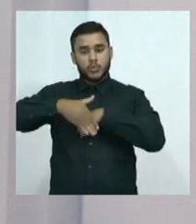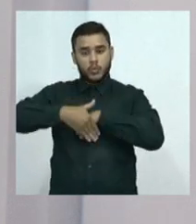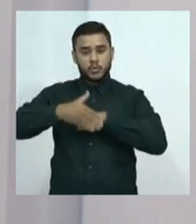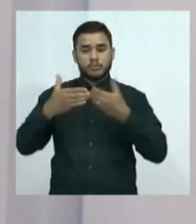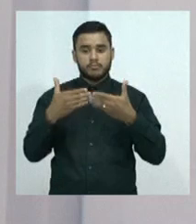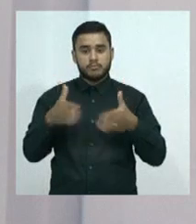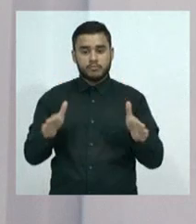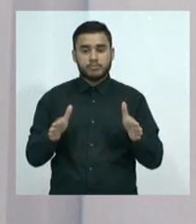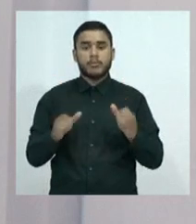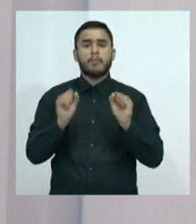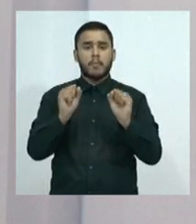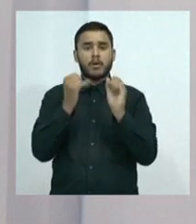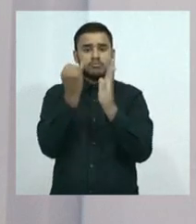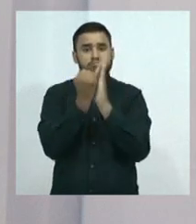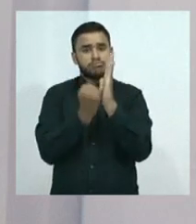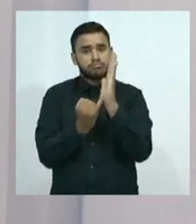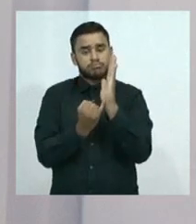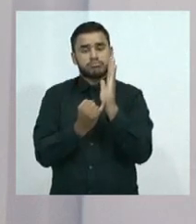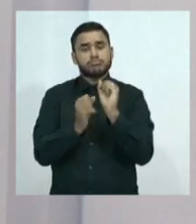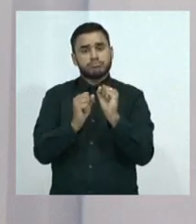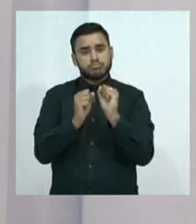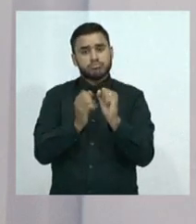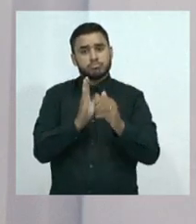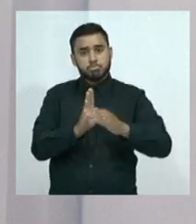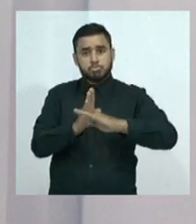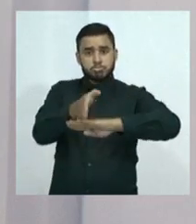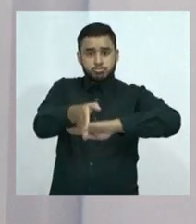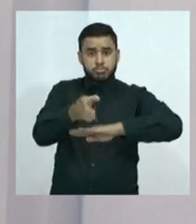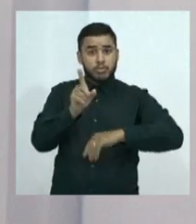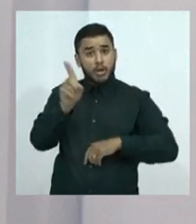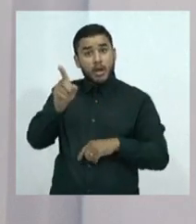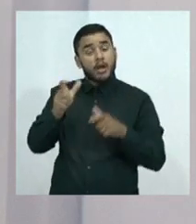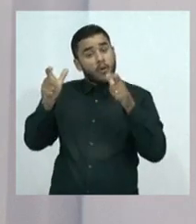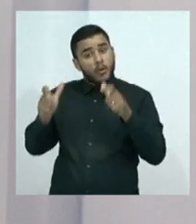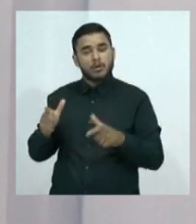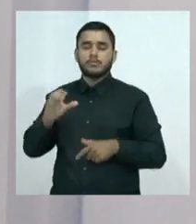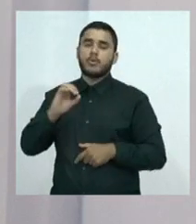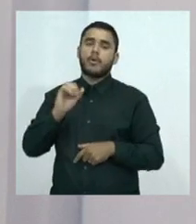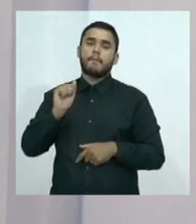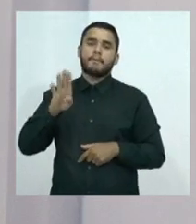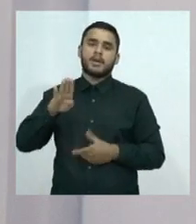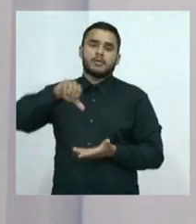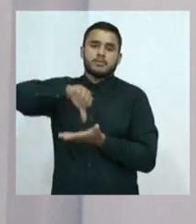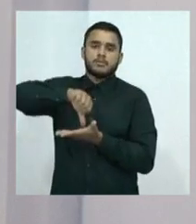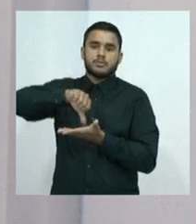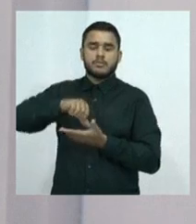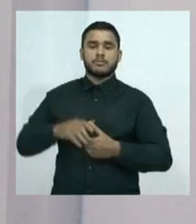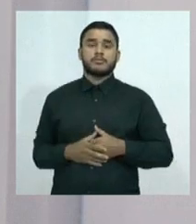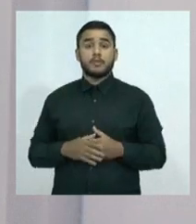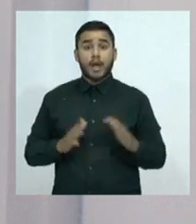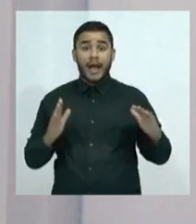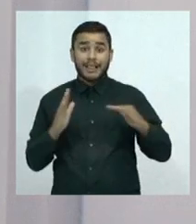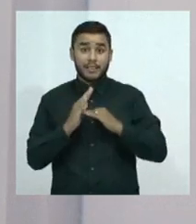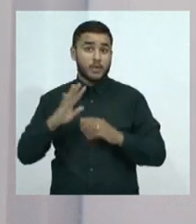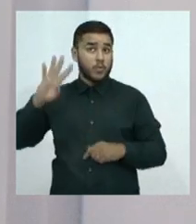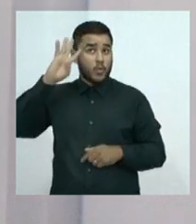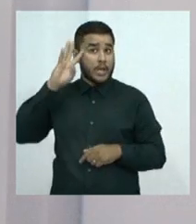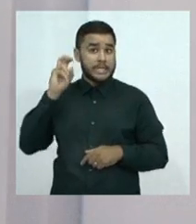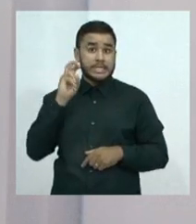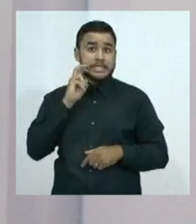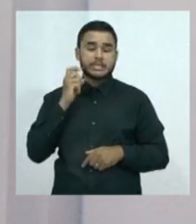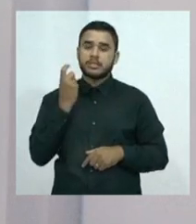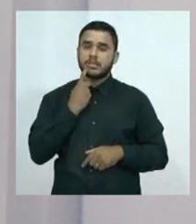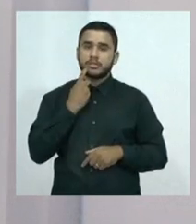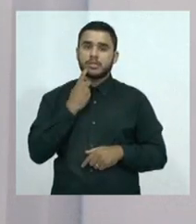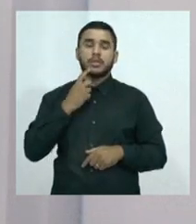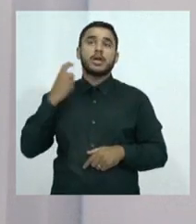com inscrições e credenciamento lá na própria sede da OAB. E vai até sexta-feira à noite,